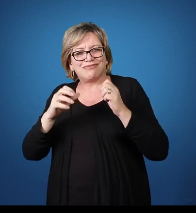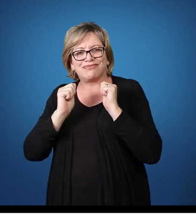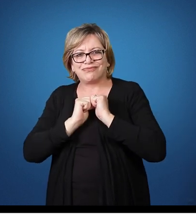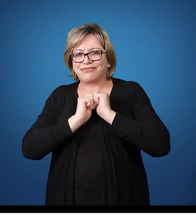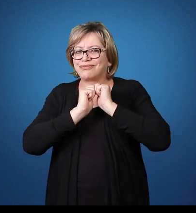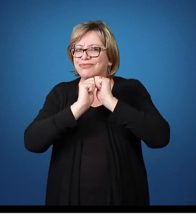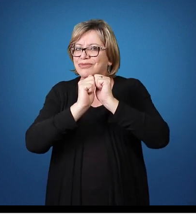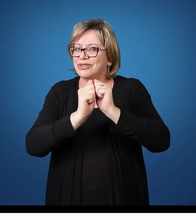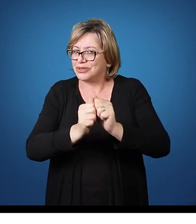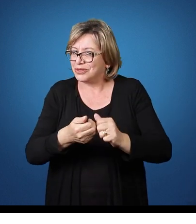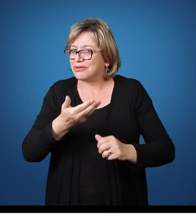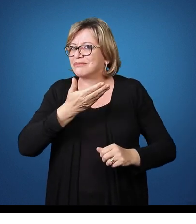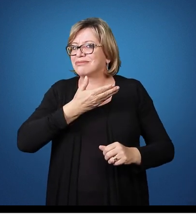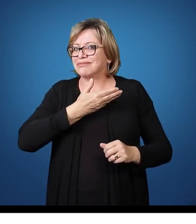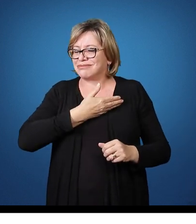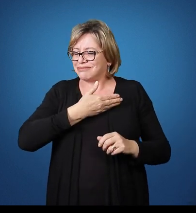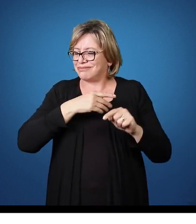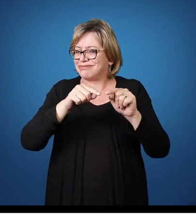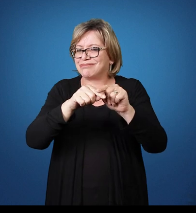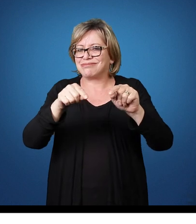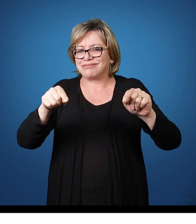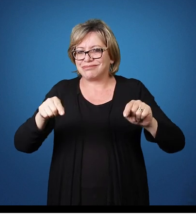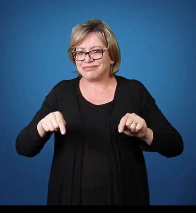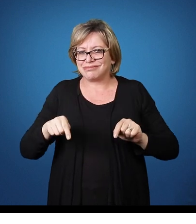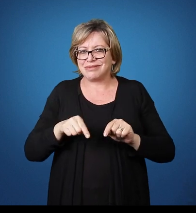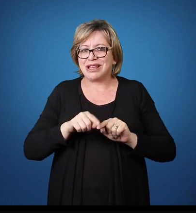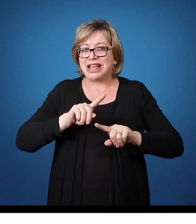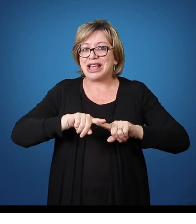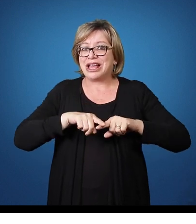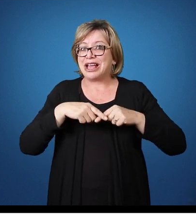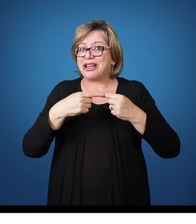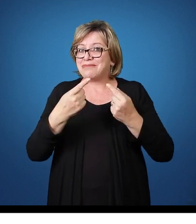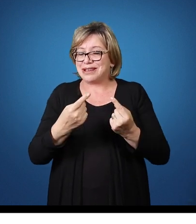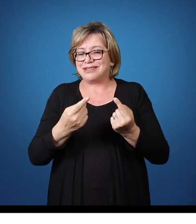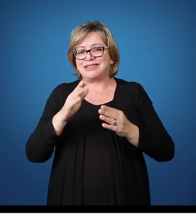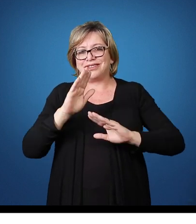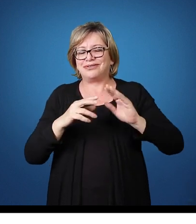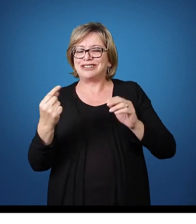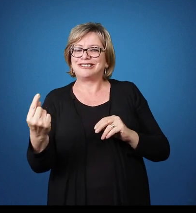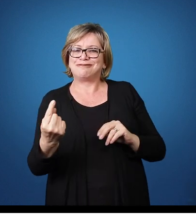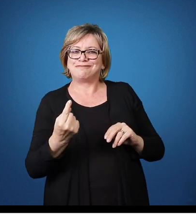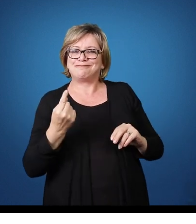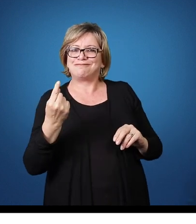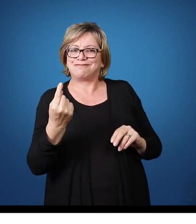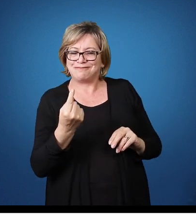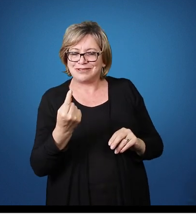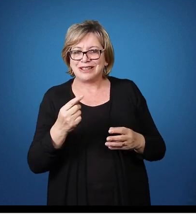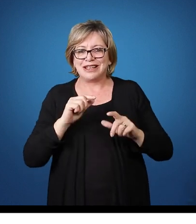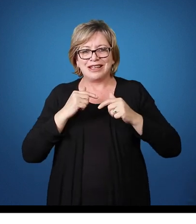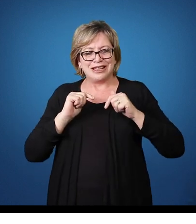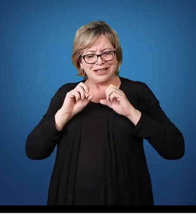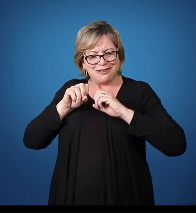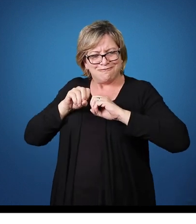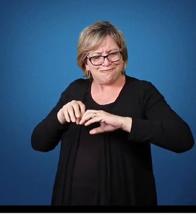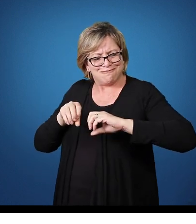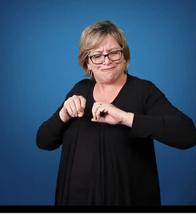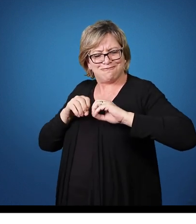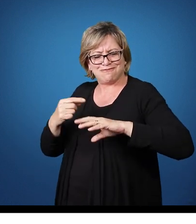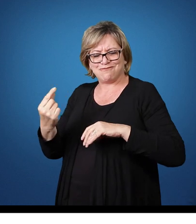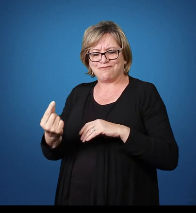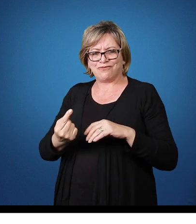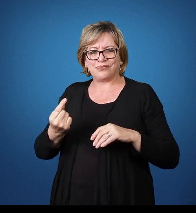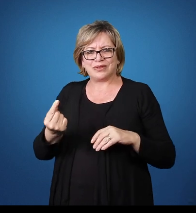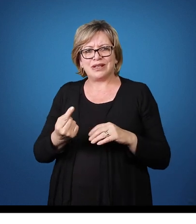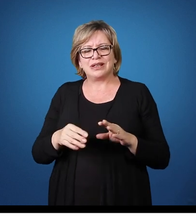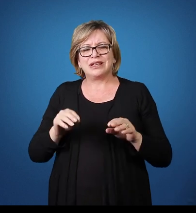Junto com os colegas Mas também em alguns momentos De forma individualizada Trabalhando com ele de forma